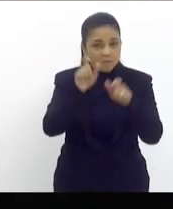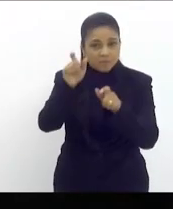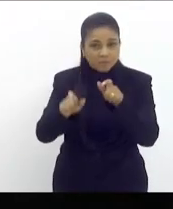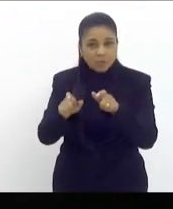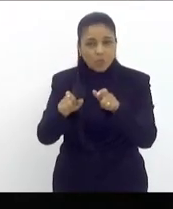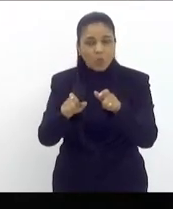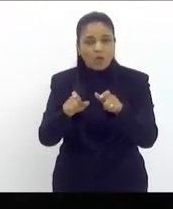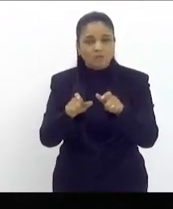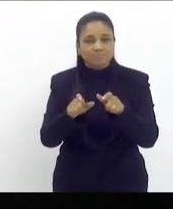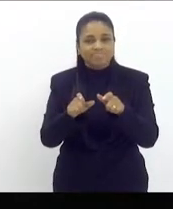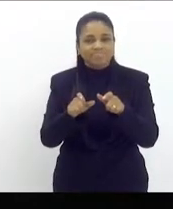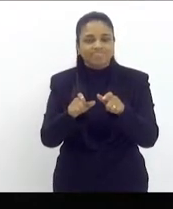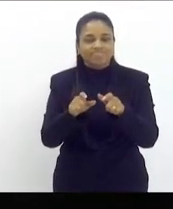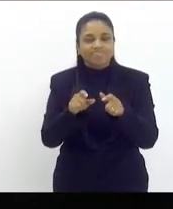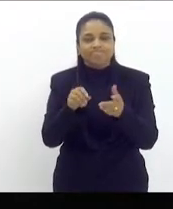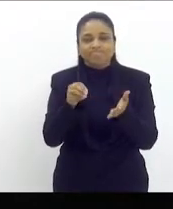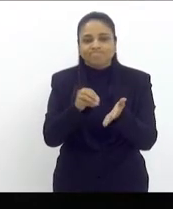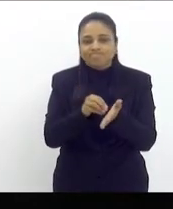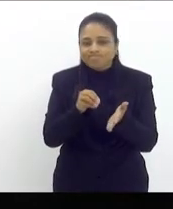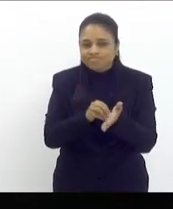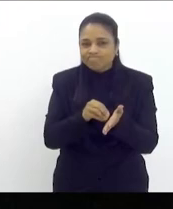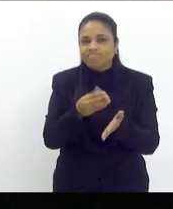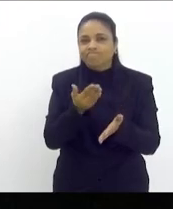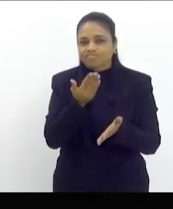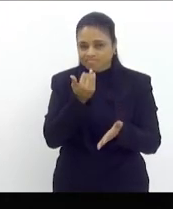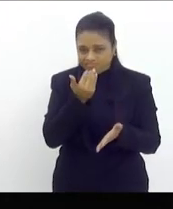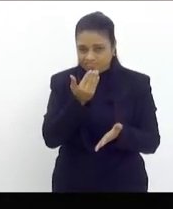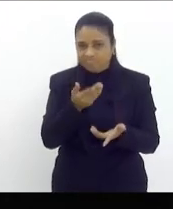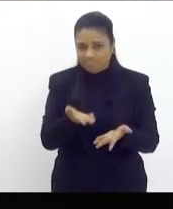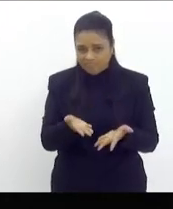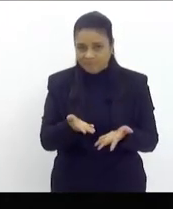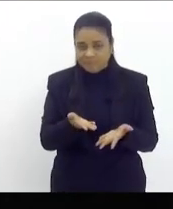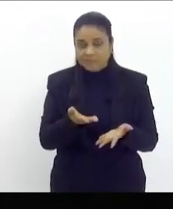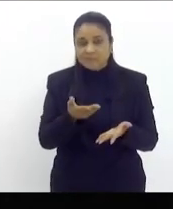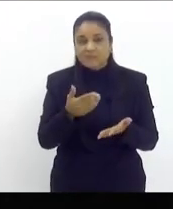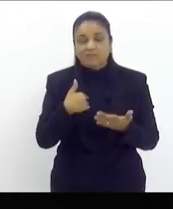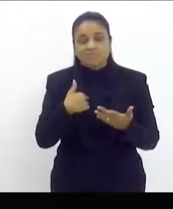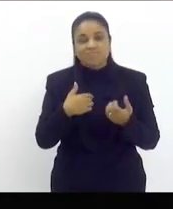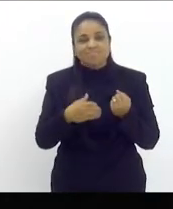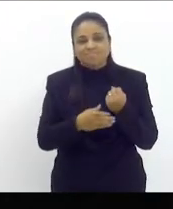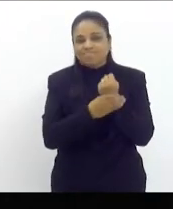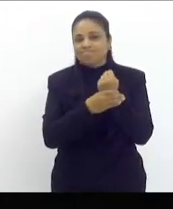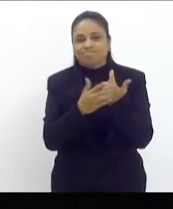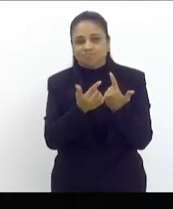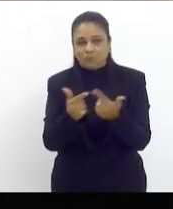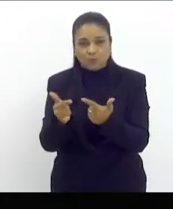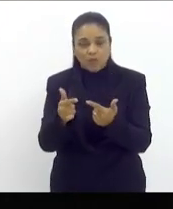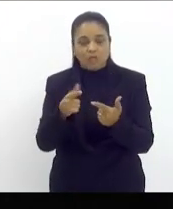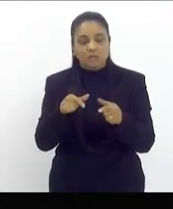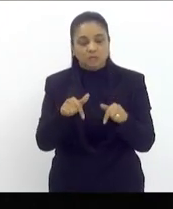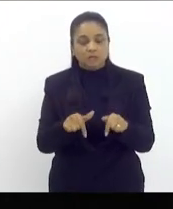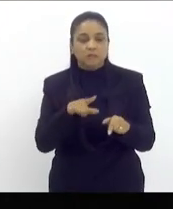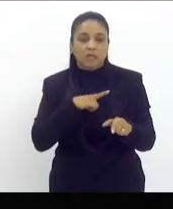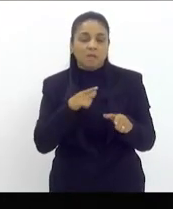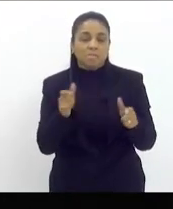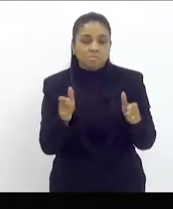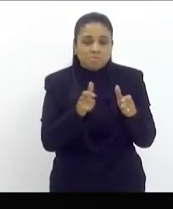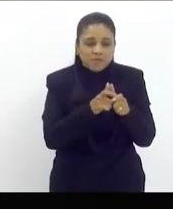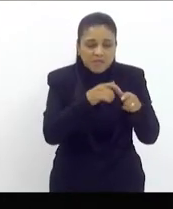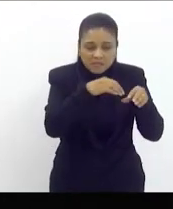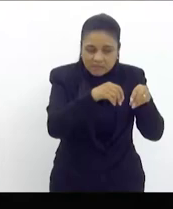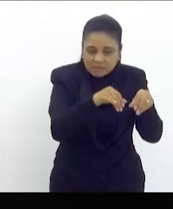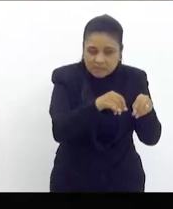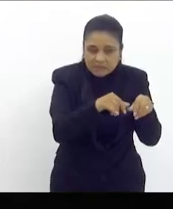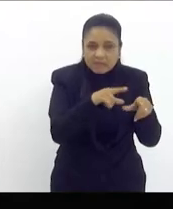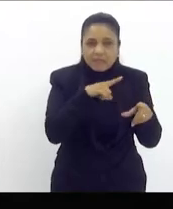insegurança alimentar isso demonstra o quanto que hoje é a pequena propriedade e isso são dados qualquer um